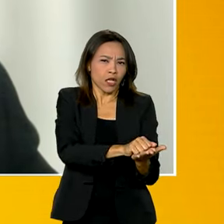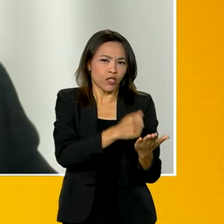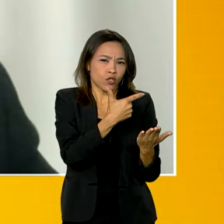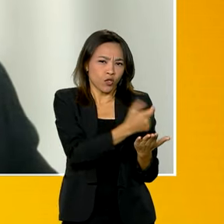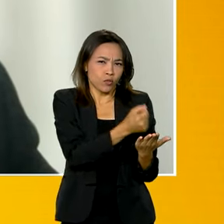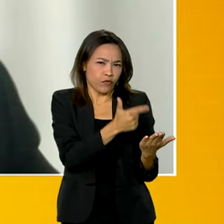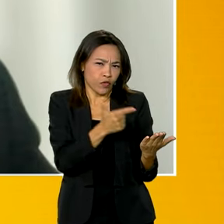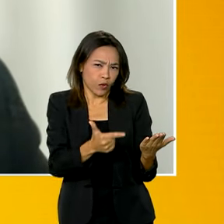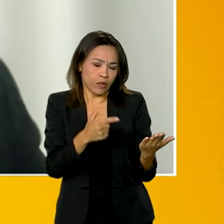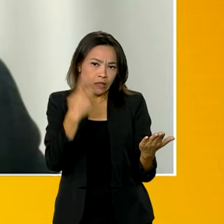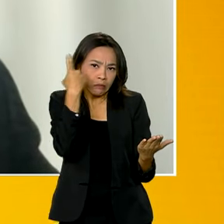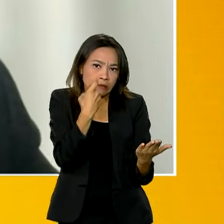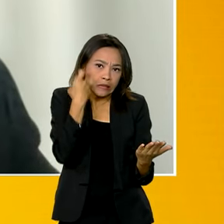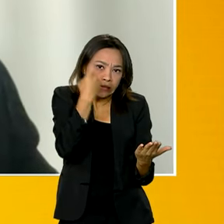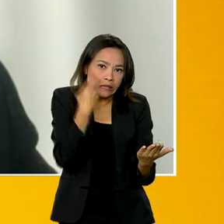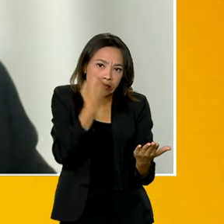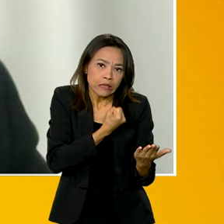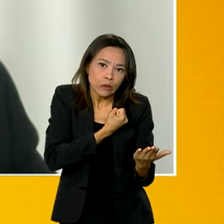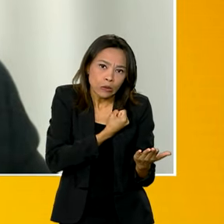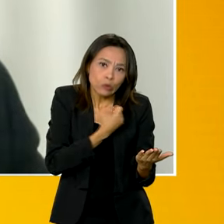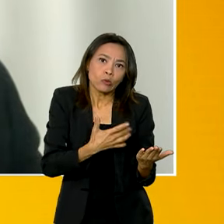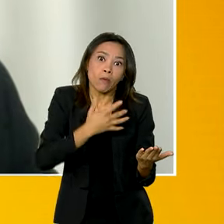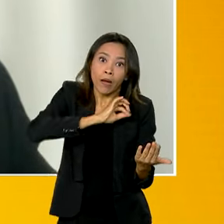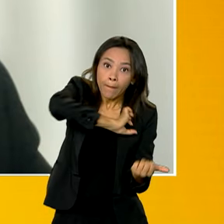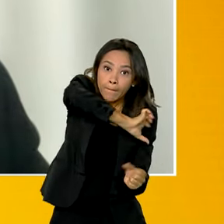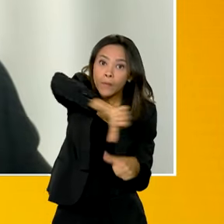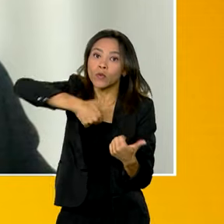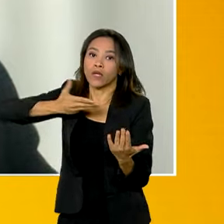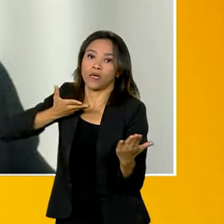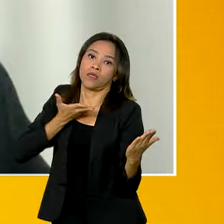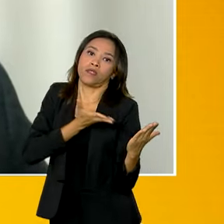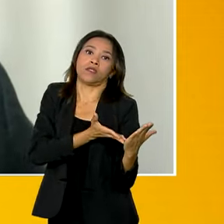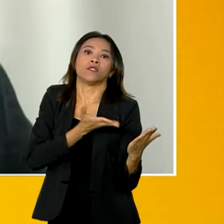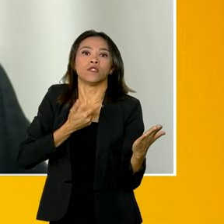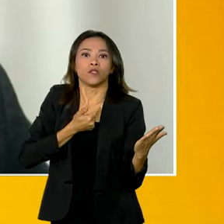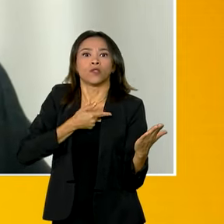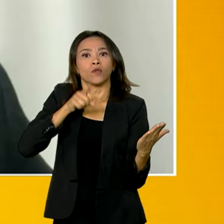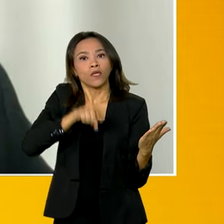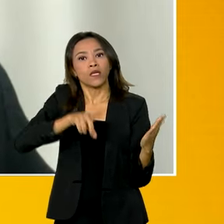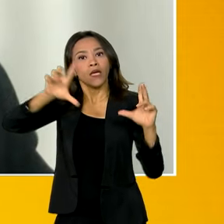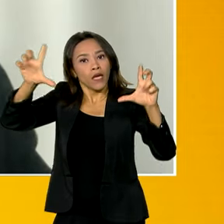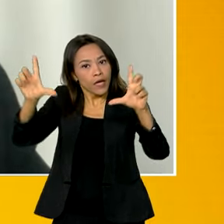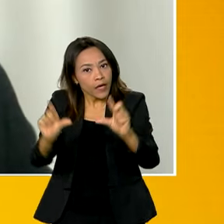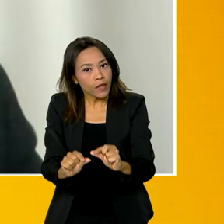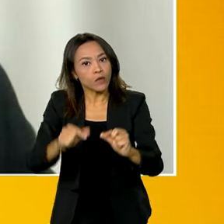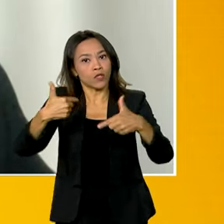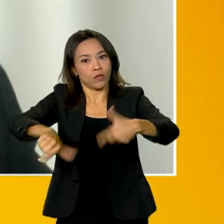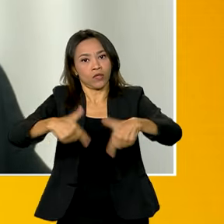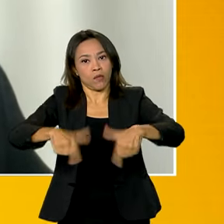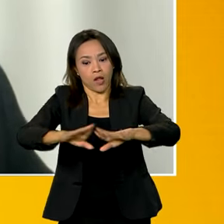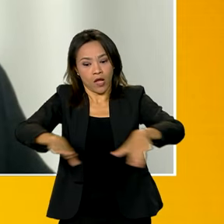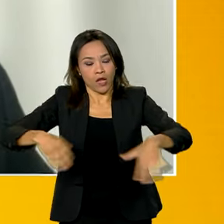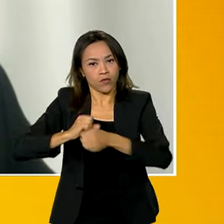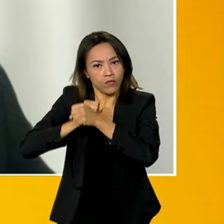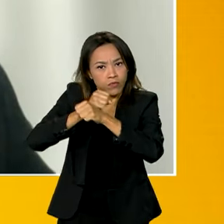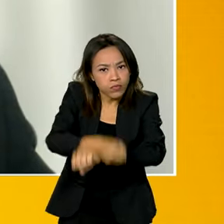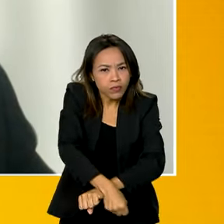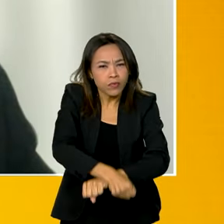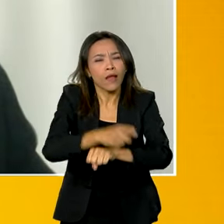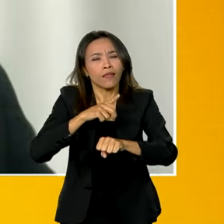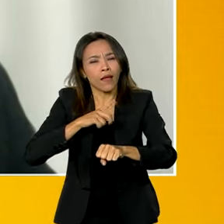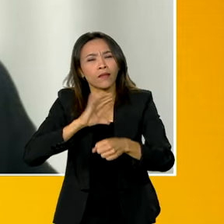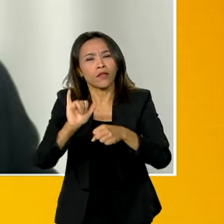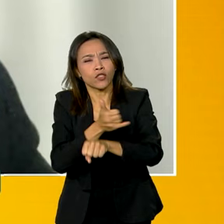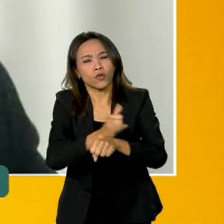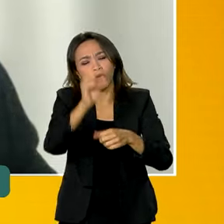bastante preocupante. E para reverter essa situação e retomar a curva de redução do trabalho infantil, uma série de ações estão sendo